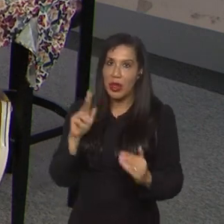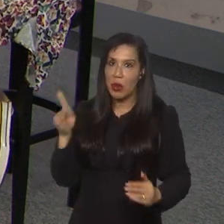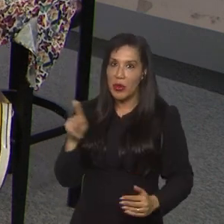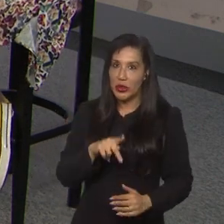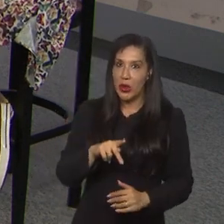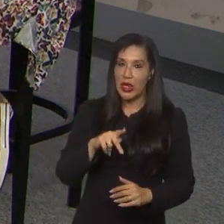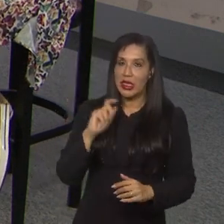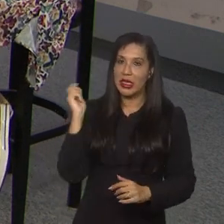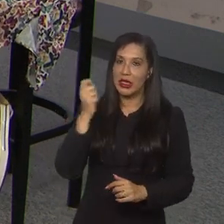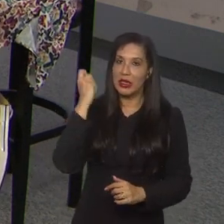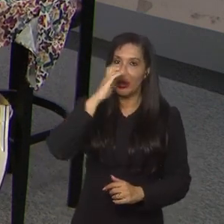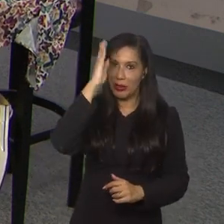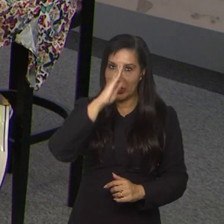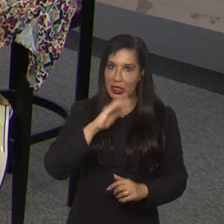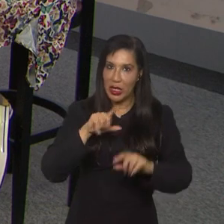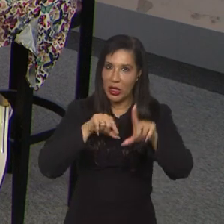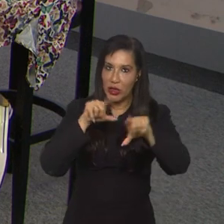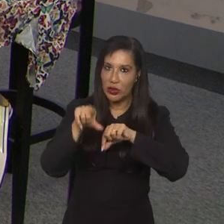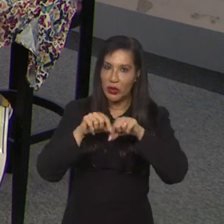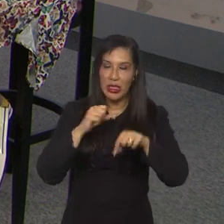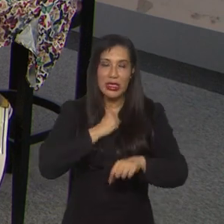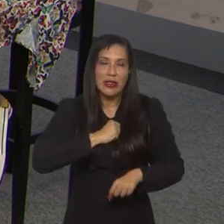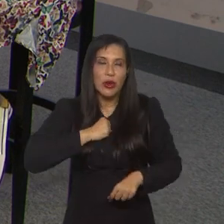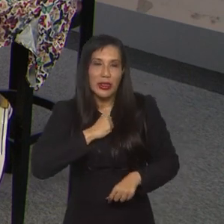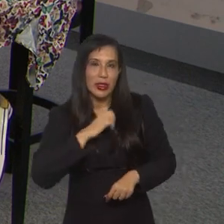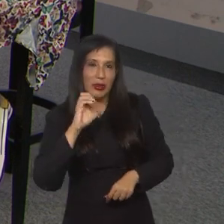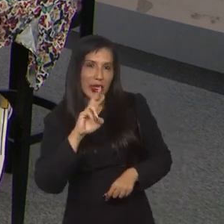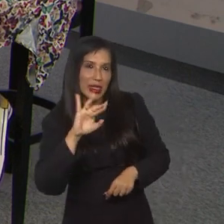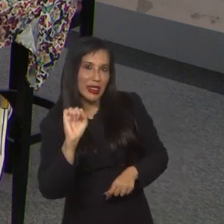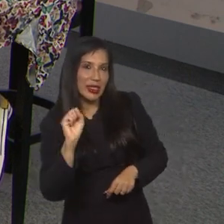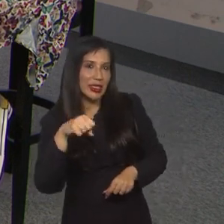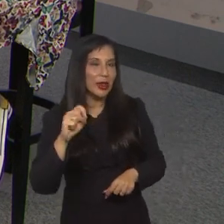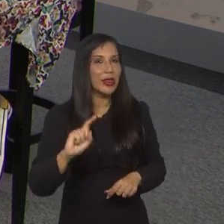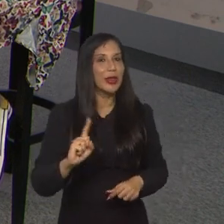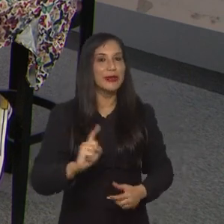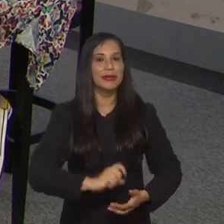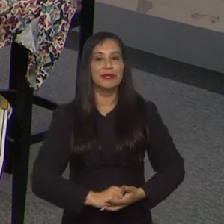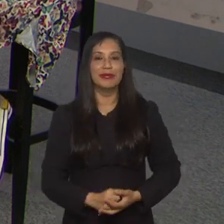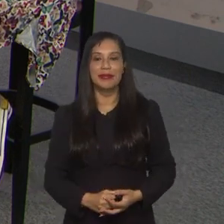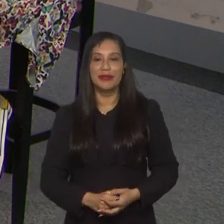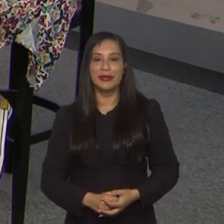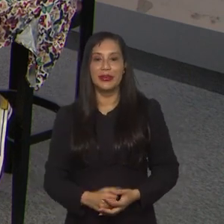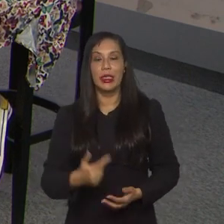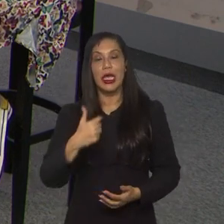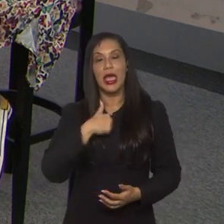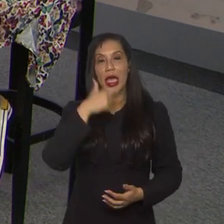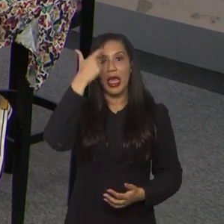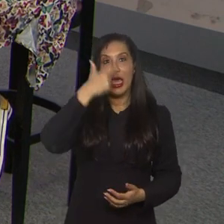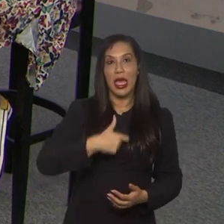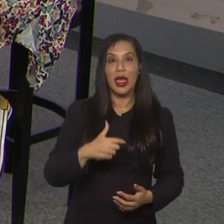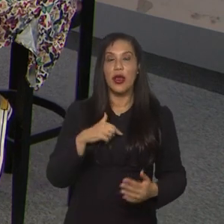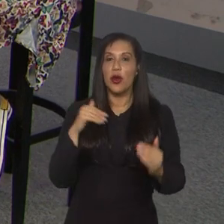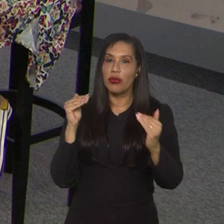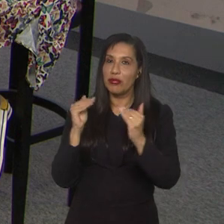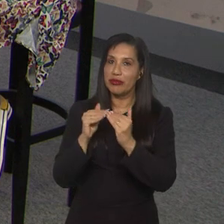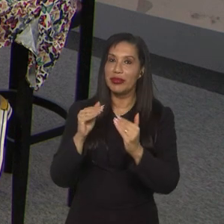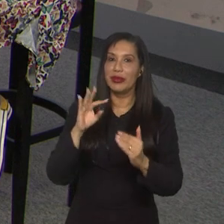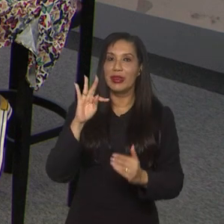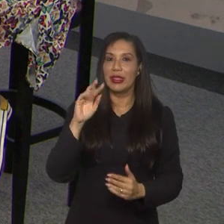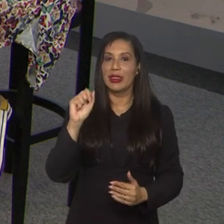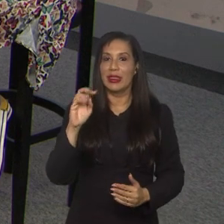esse saudosismo ou não de Cristiane? Eu estou bem com a Tatiane nessa